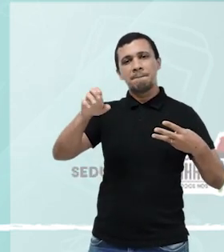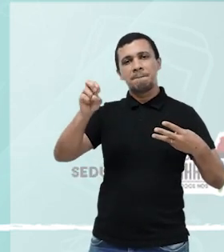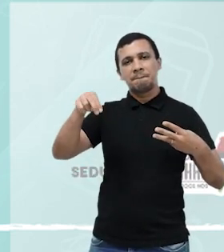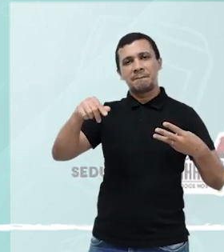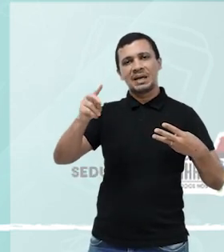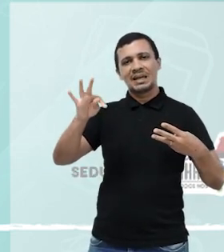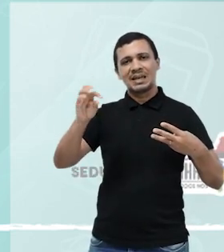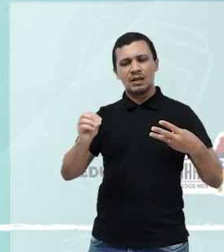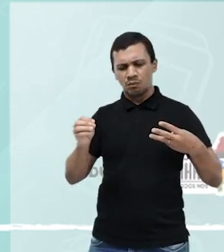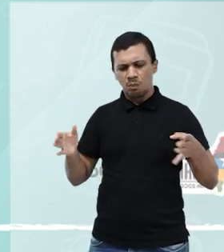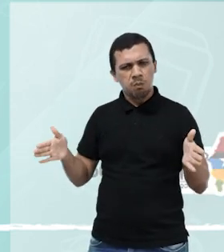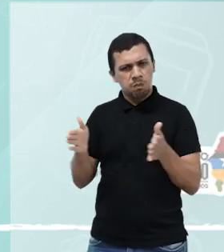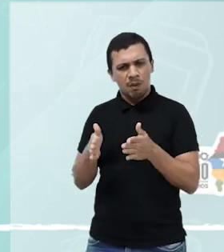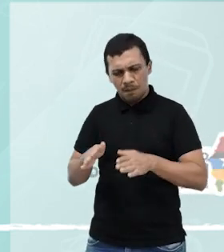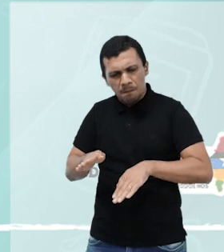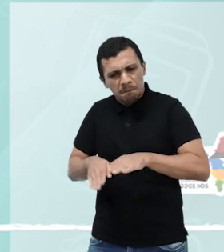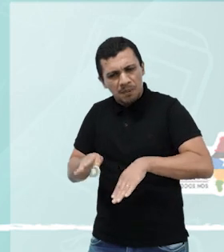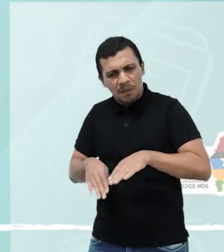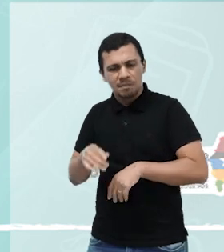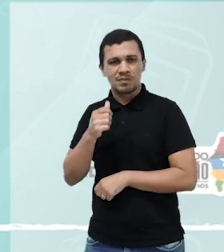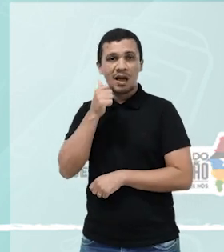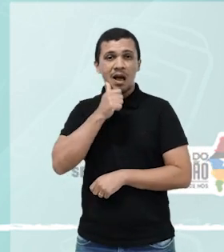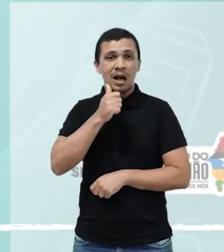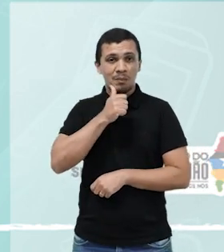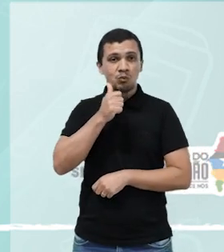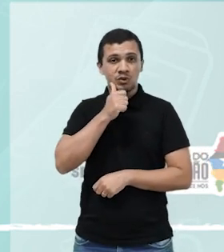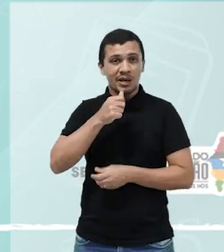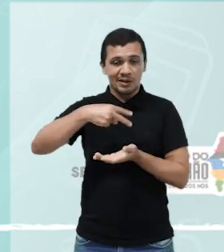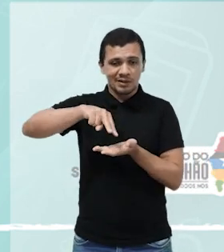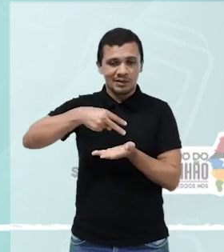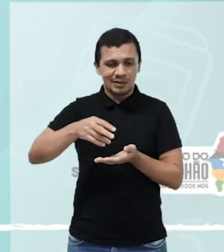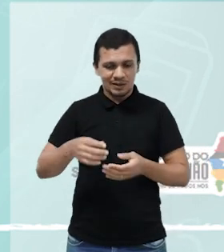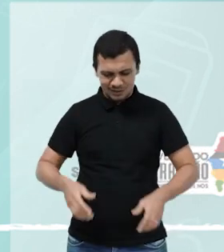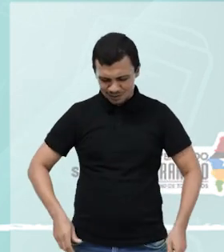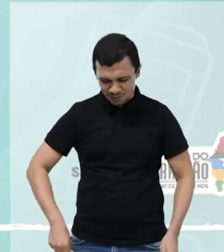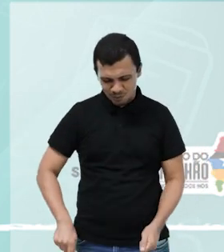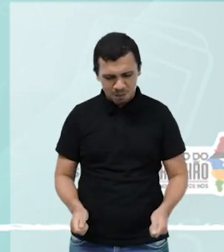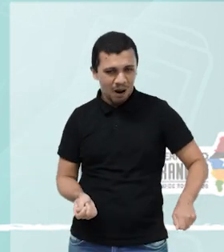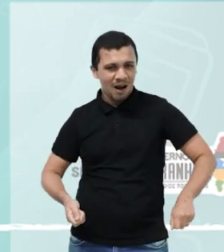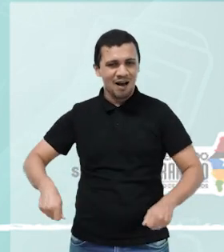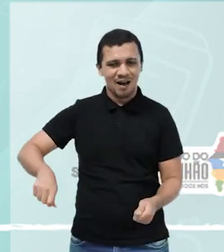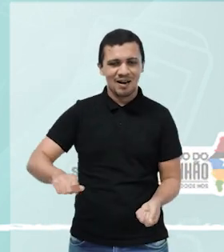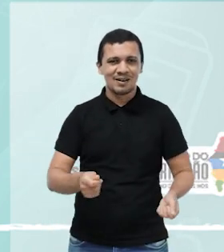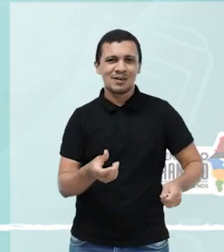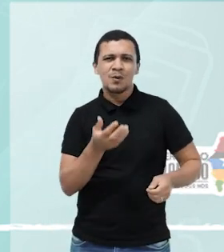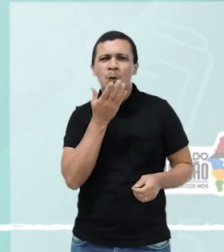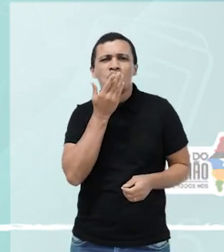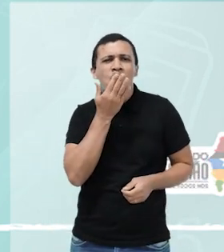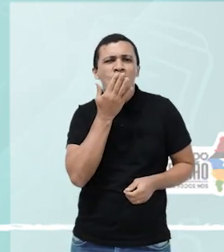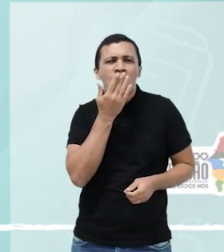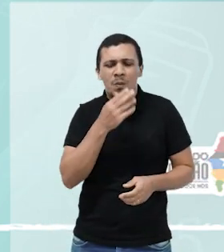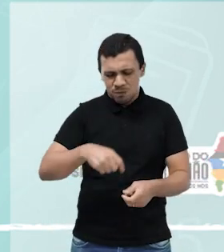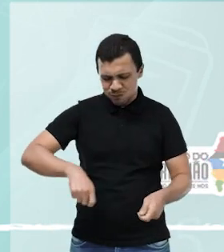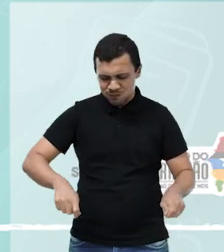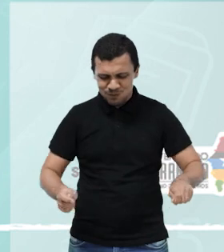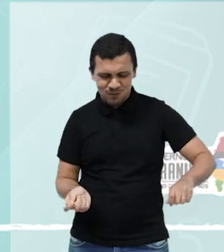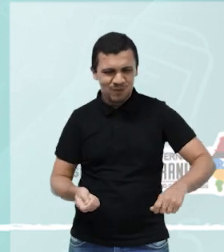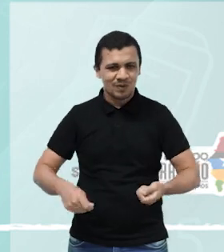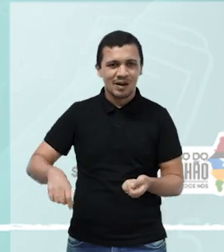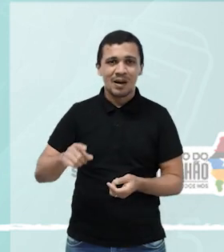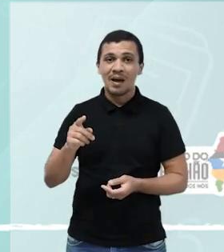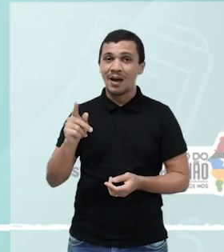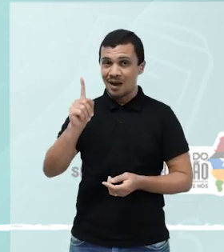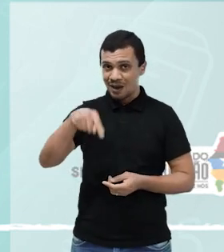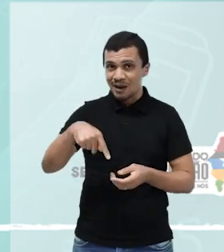dançam com saias estampadas e talvez seja uma das danças mais tipicamente maranhenses que existem.